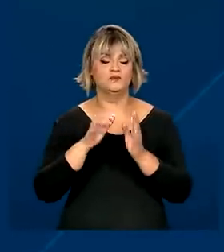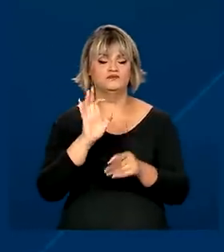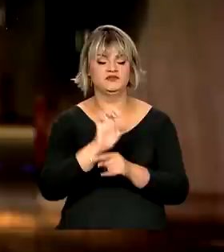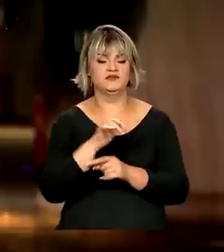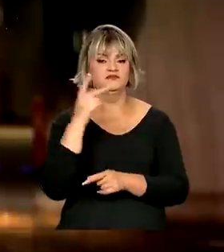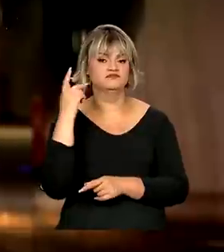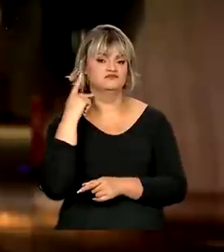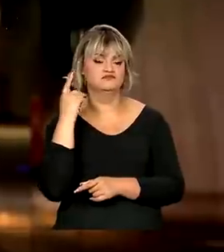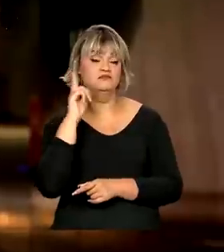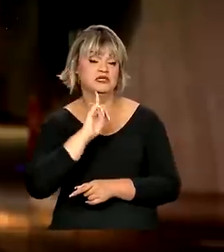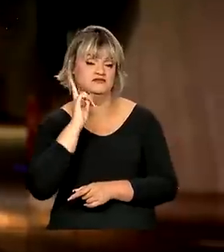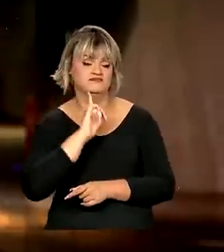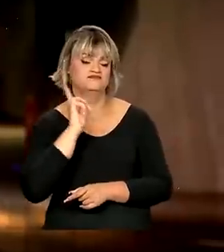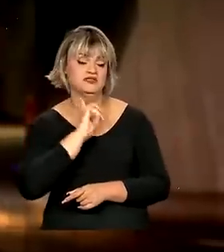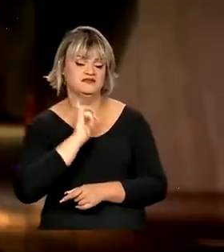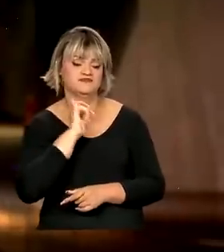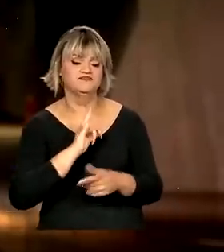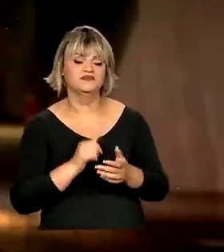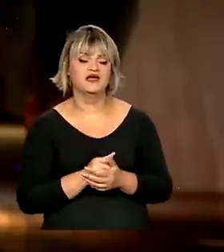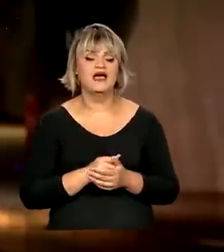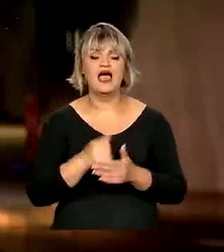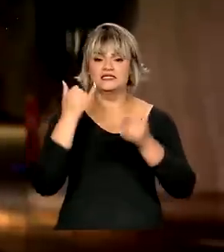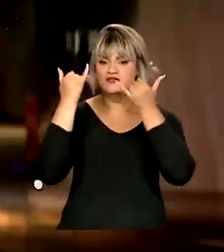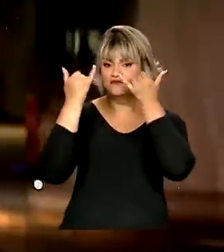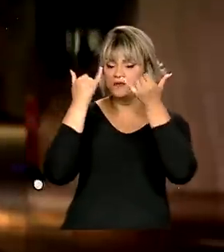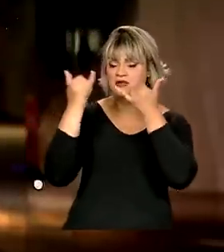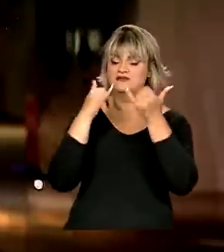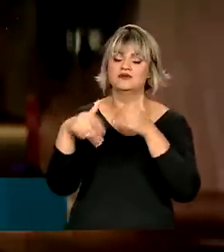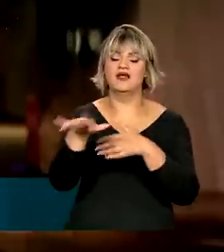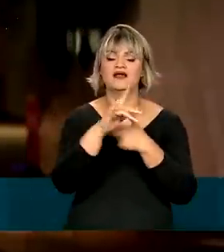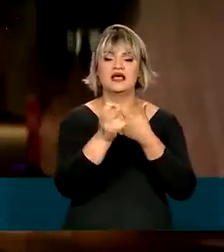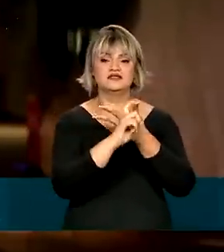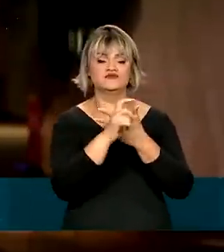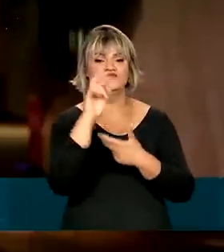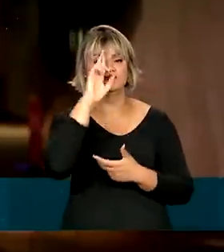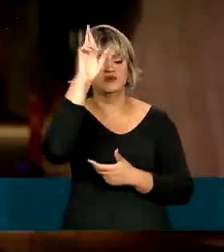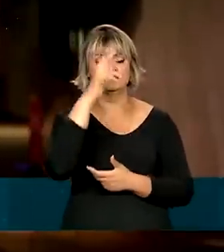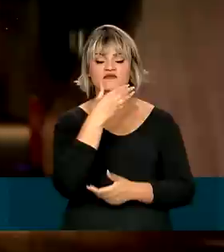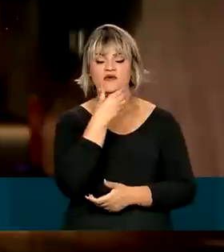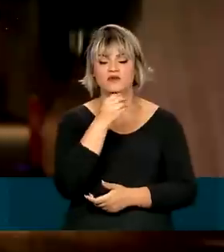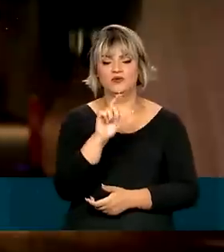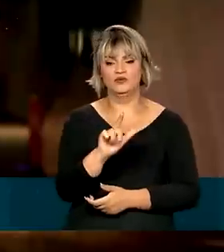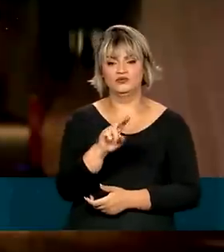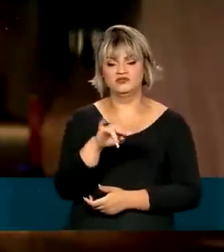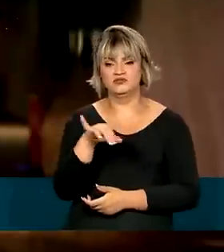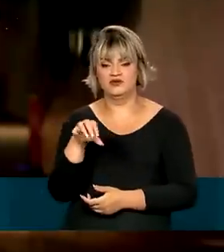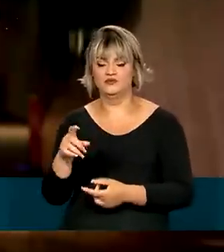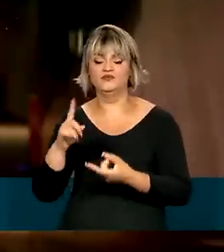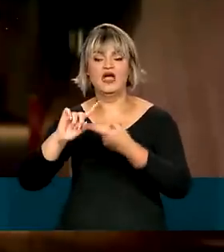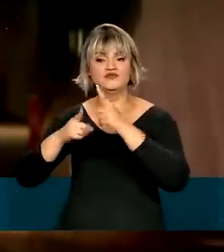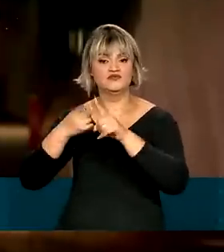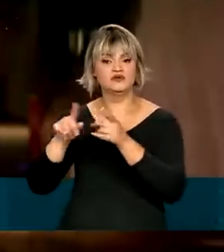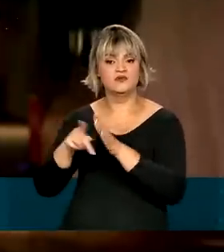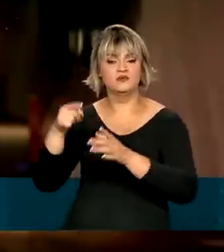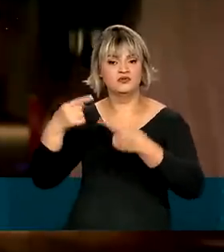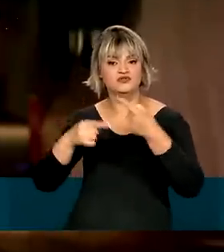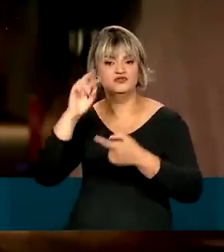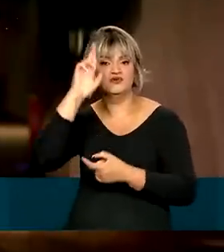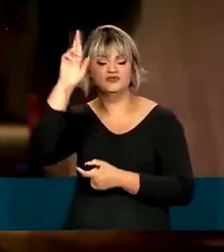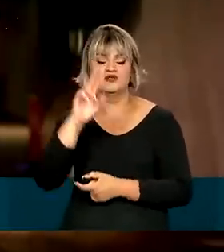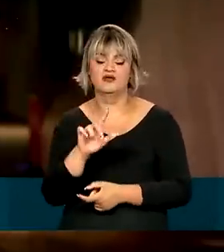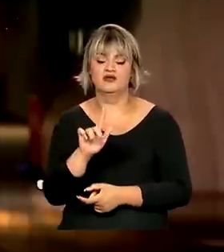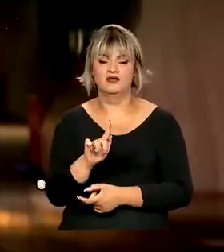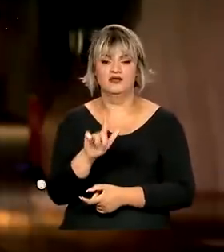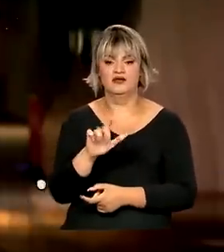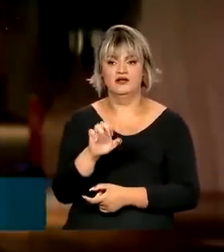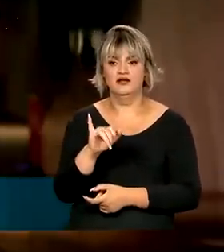Gerais. As coordenações divulgadas são a executiva, coordenada por Luciano Pesaro, a de articulação política, liderada por Gleice